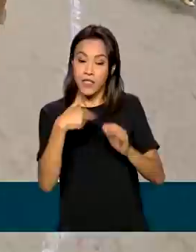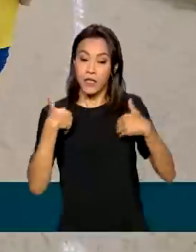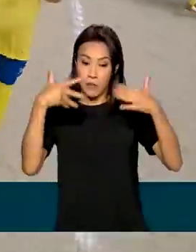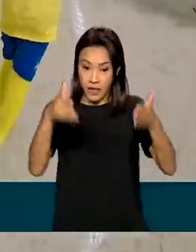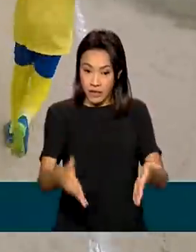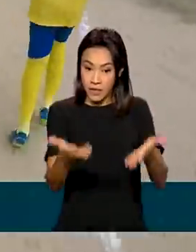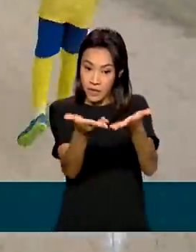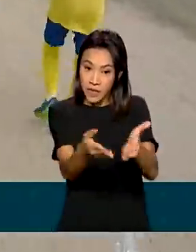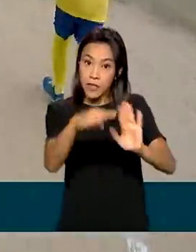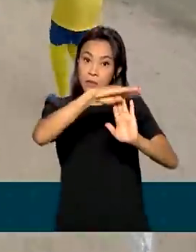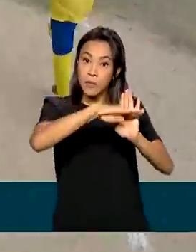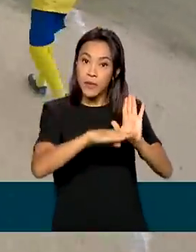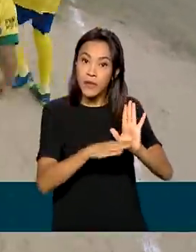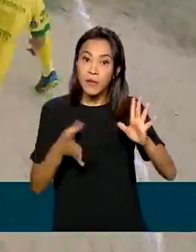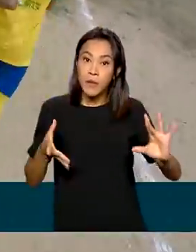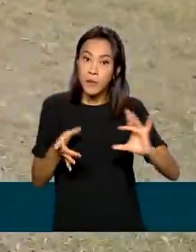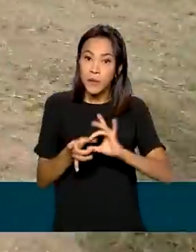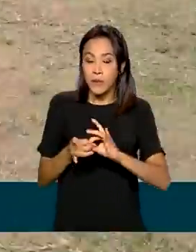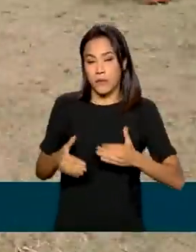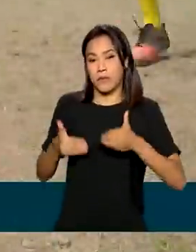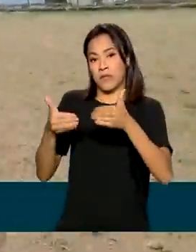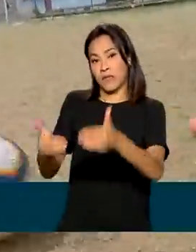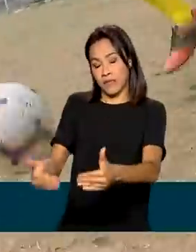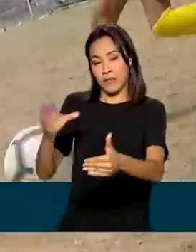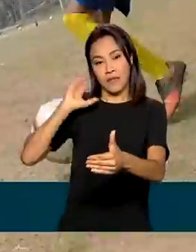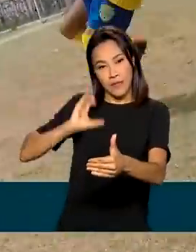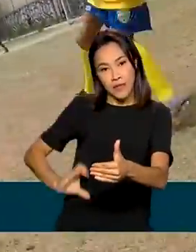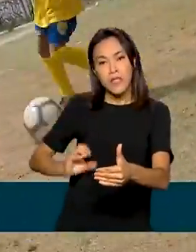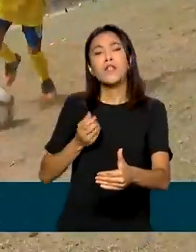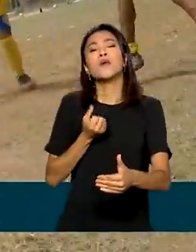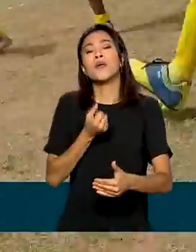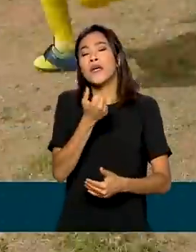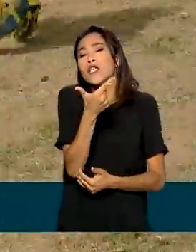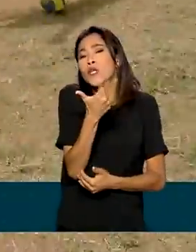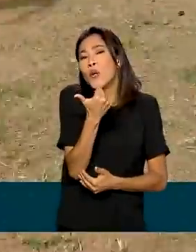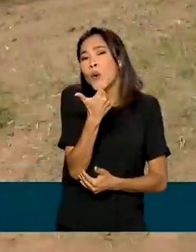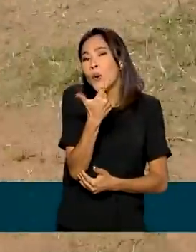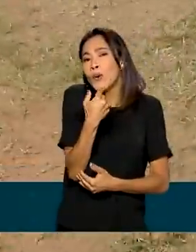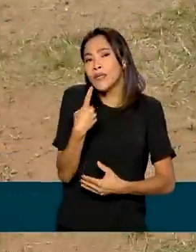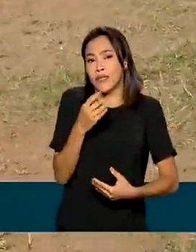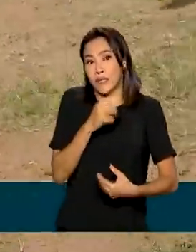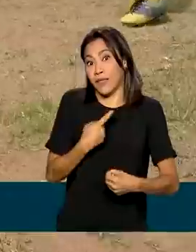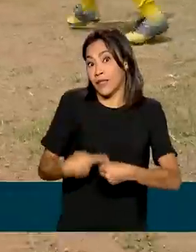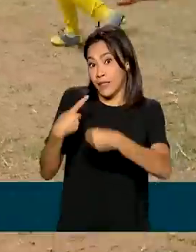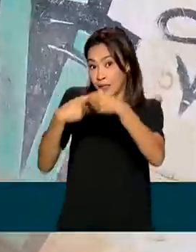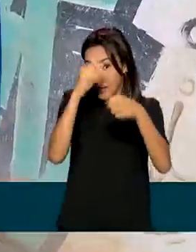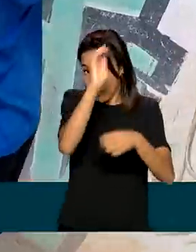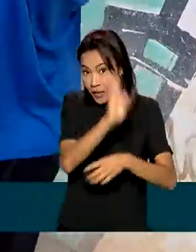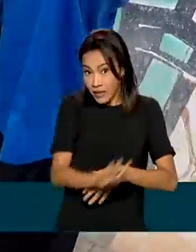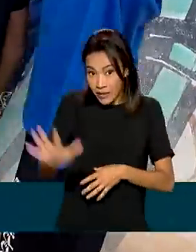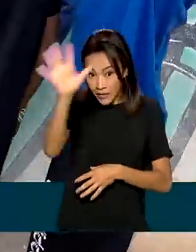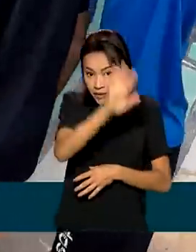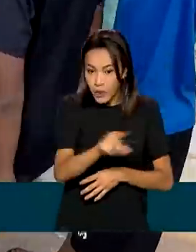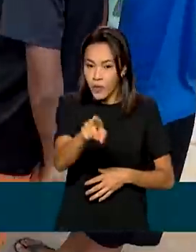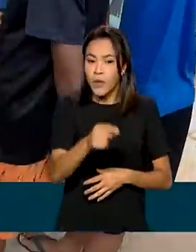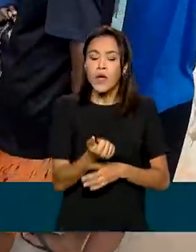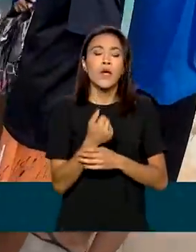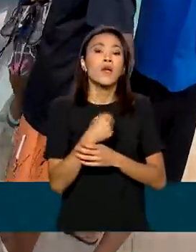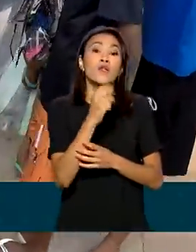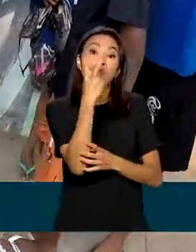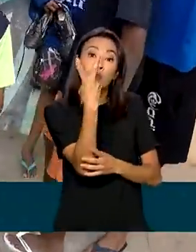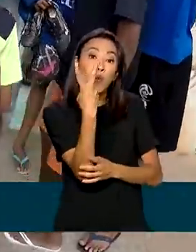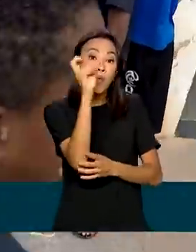do Futuro do Ministério da Cidadania em 12 estados do país. Duas vezes por semana, elas se reúnem no